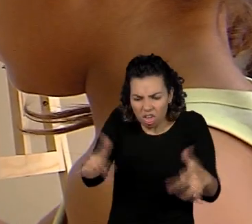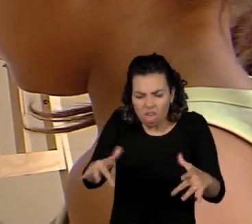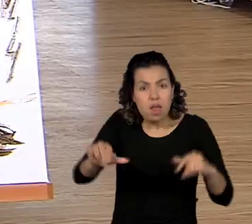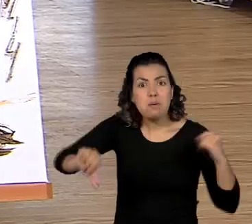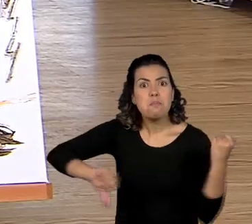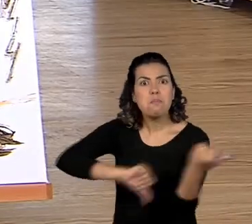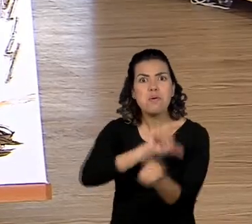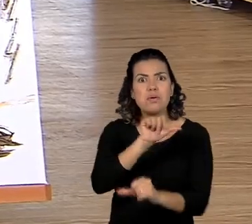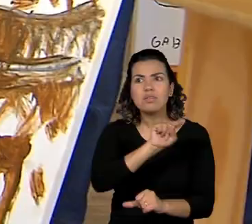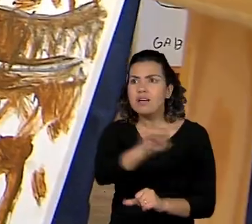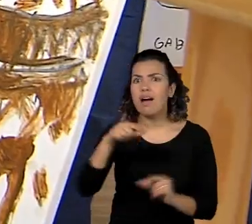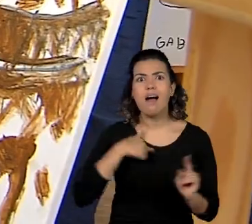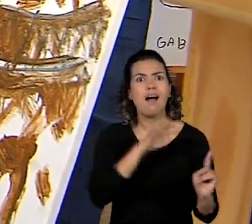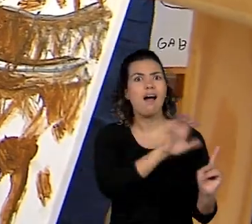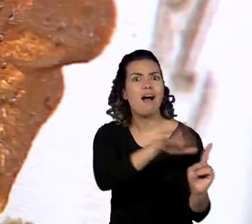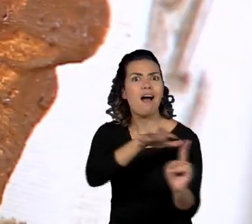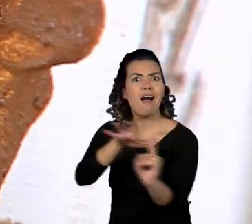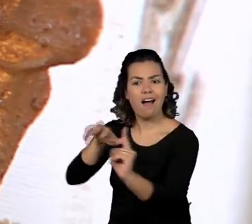das pessoas.